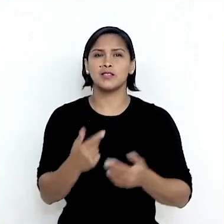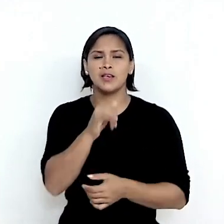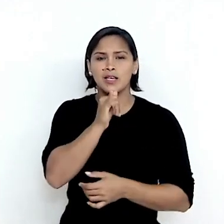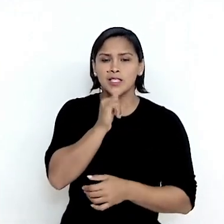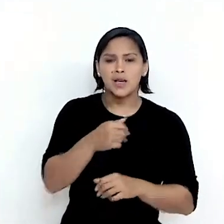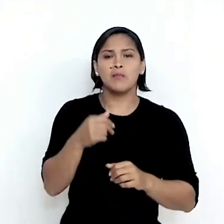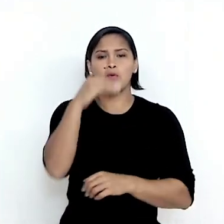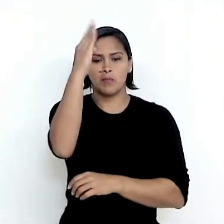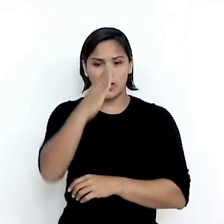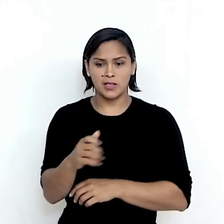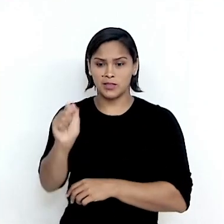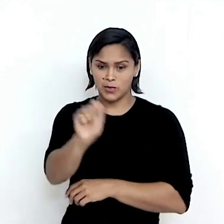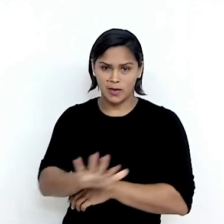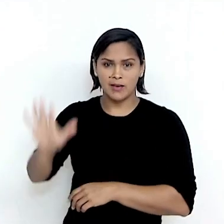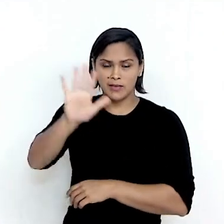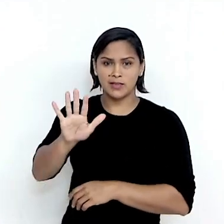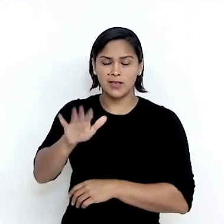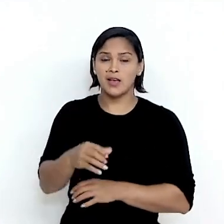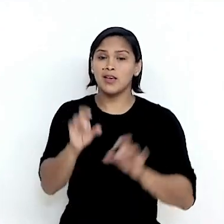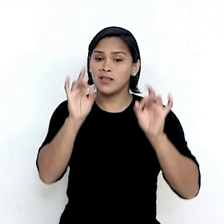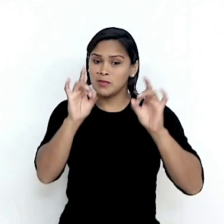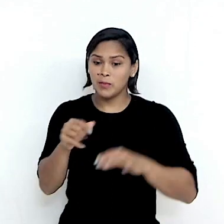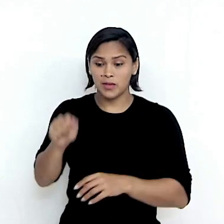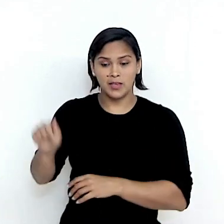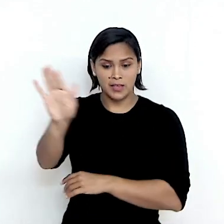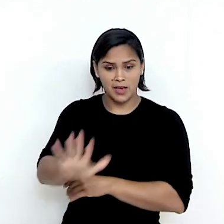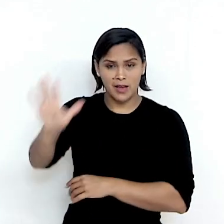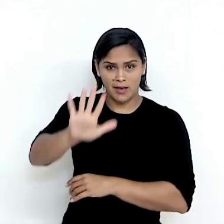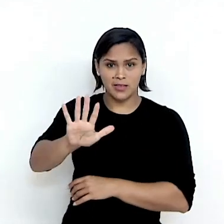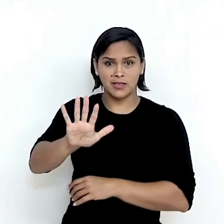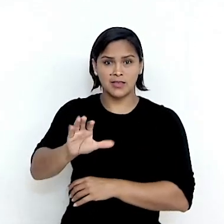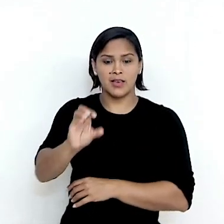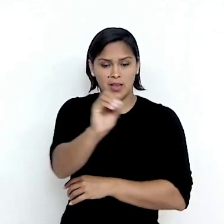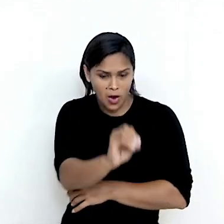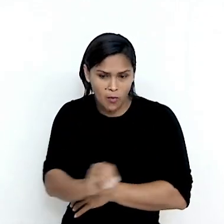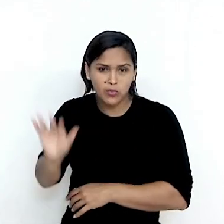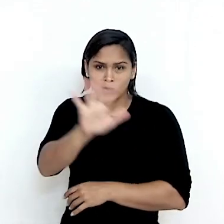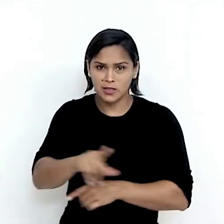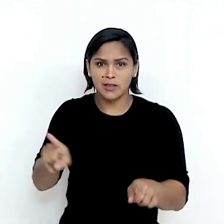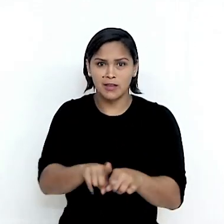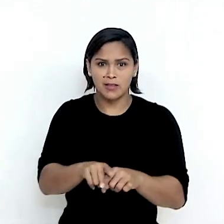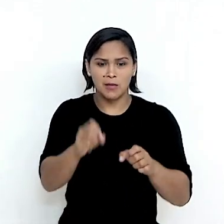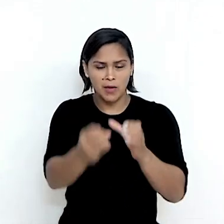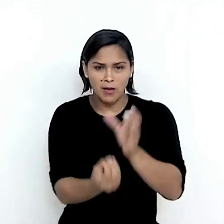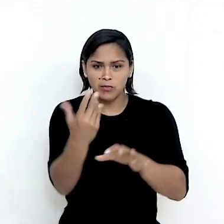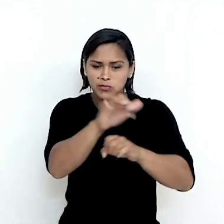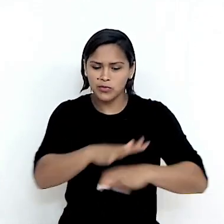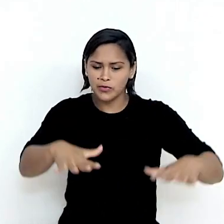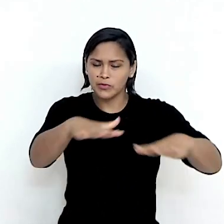exemplo, o Brasil e a Ásia. especialmente considerando que a Ásia e Oceania são grandes centros de inovação com